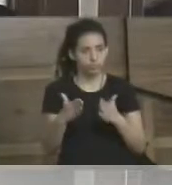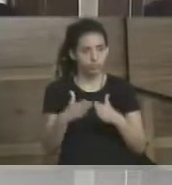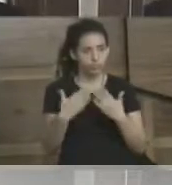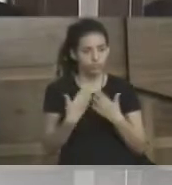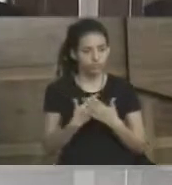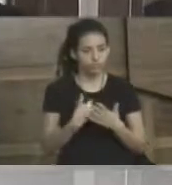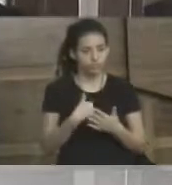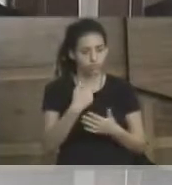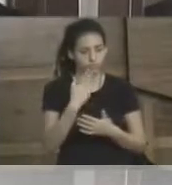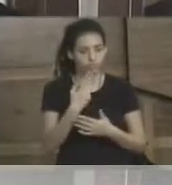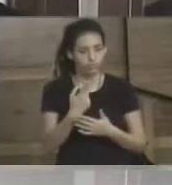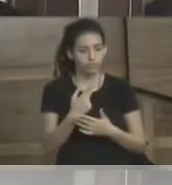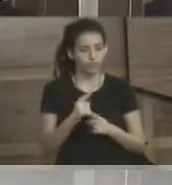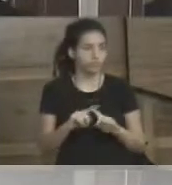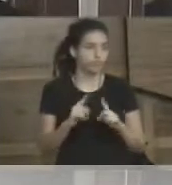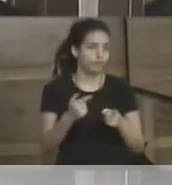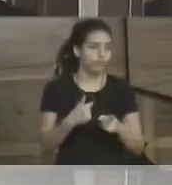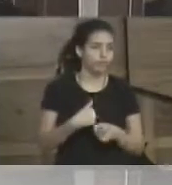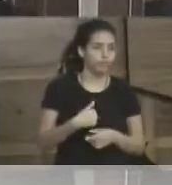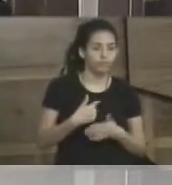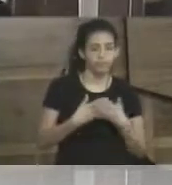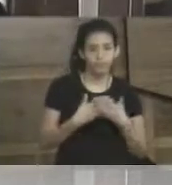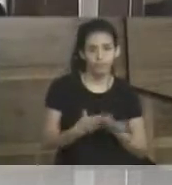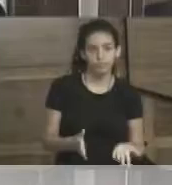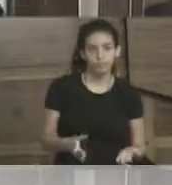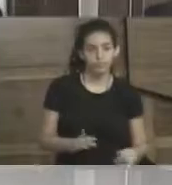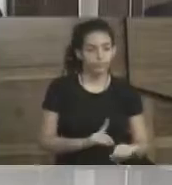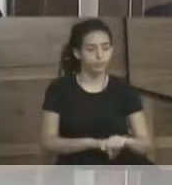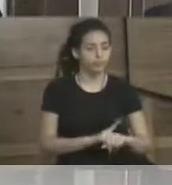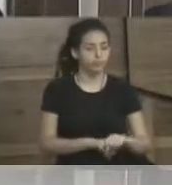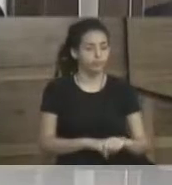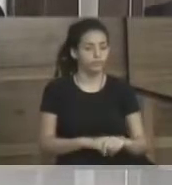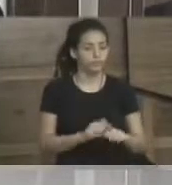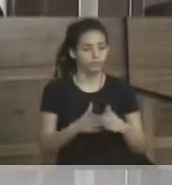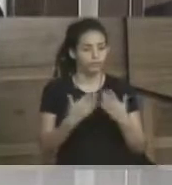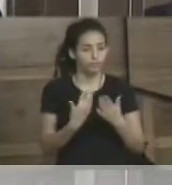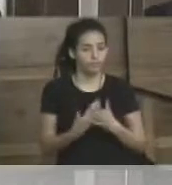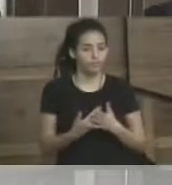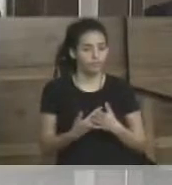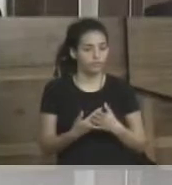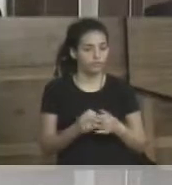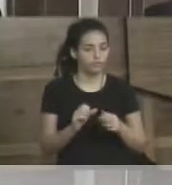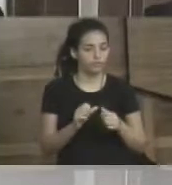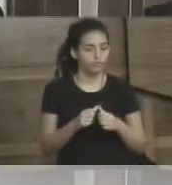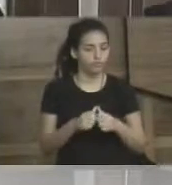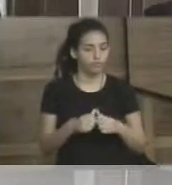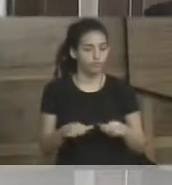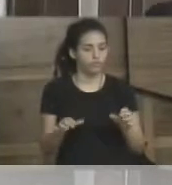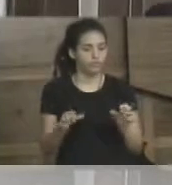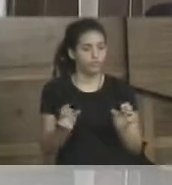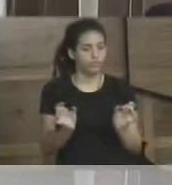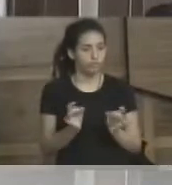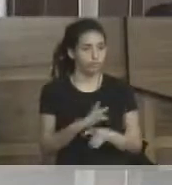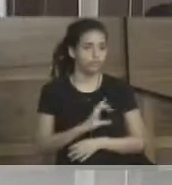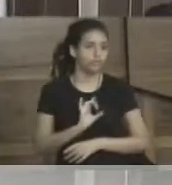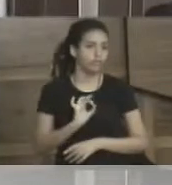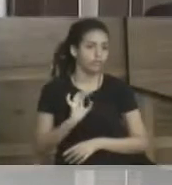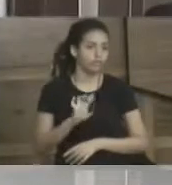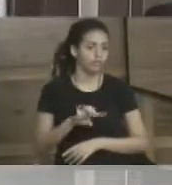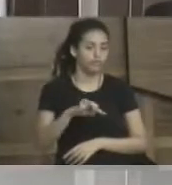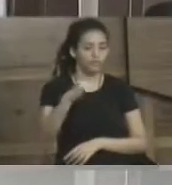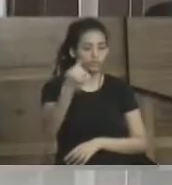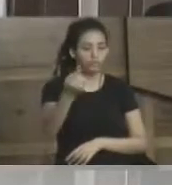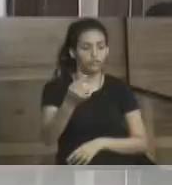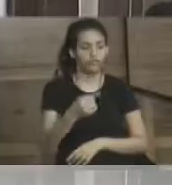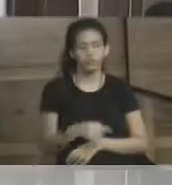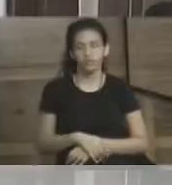que eu disse que faria, mas, infelizmente, eu perdi um pouquinho o prazo, o requerimento ficou pronto um pouco depois do prazo de apresentar o